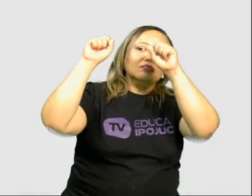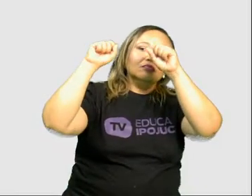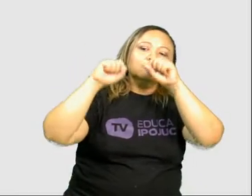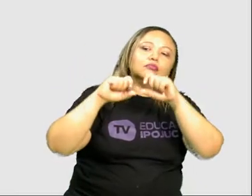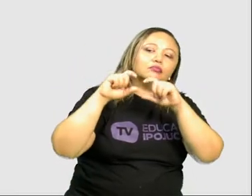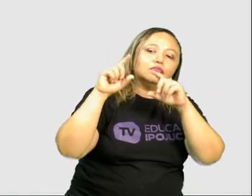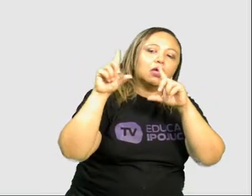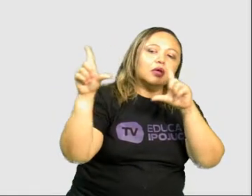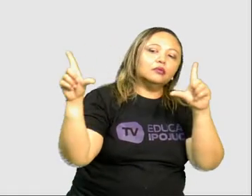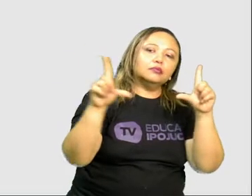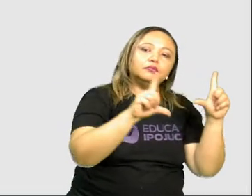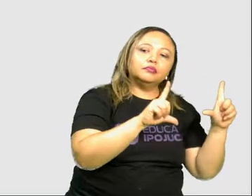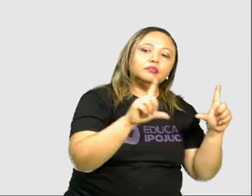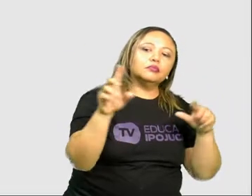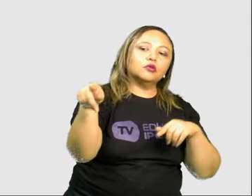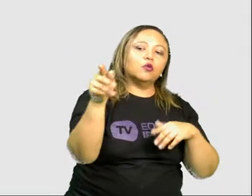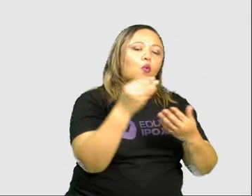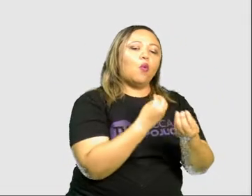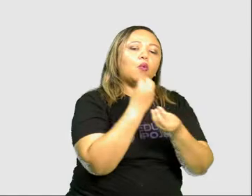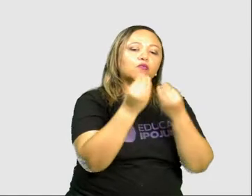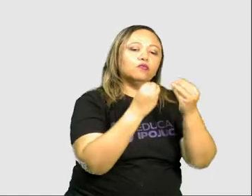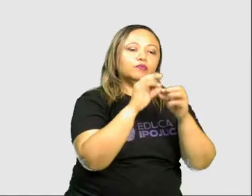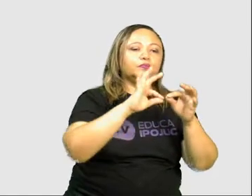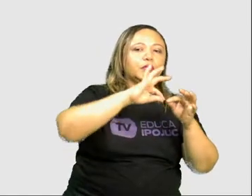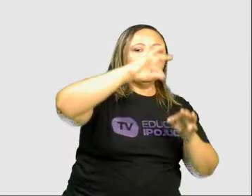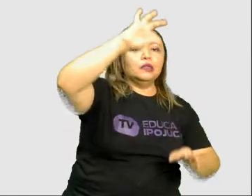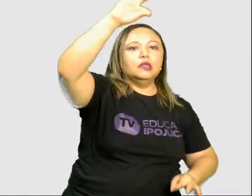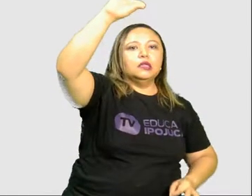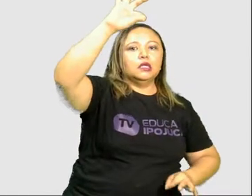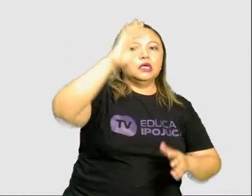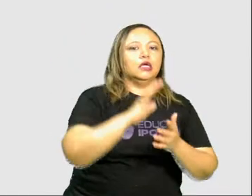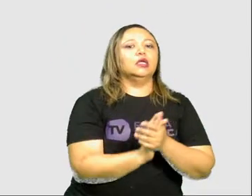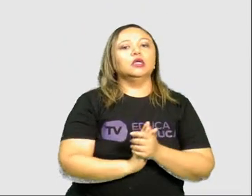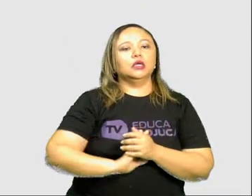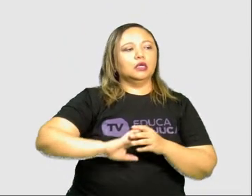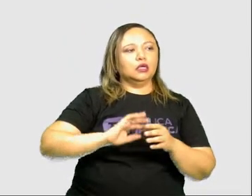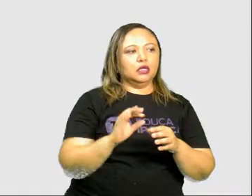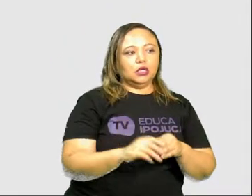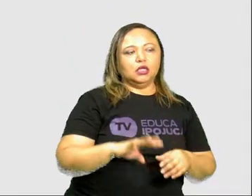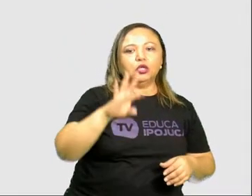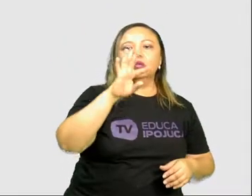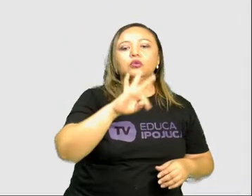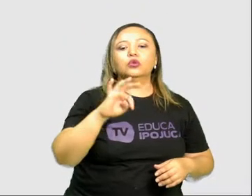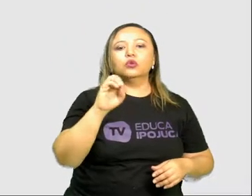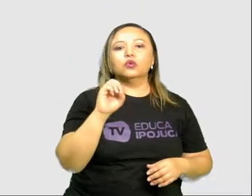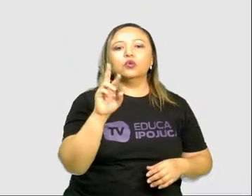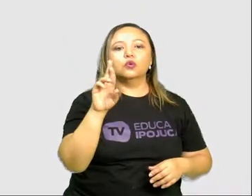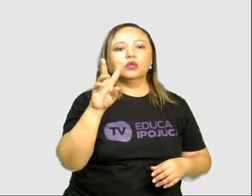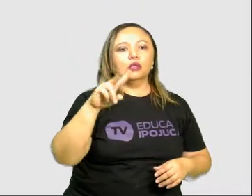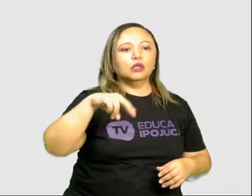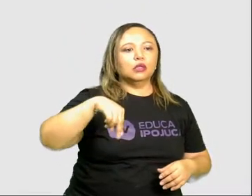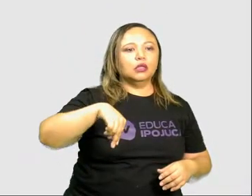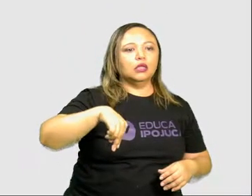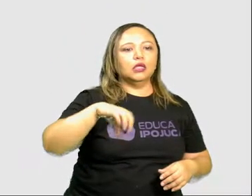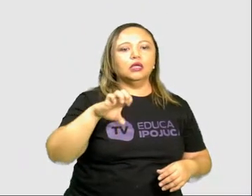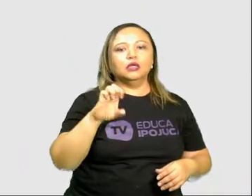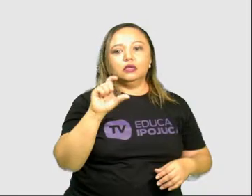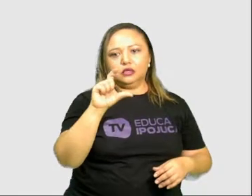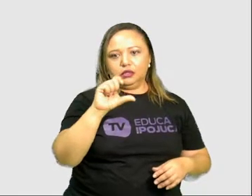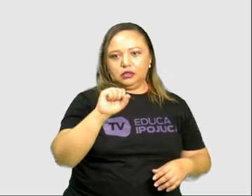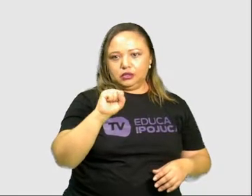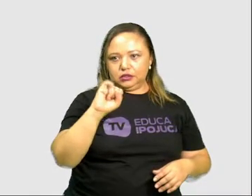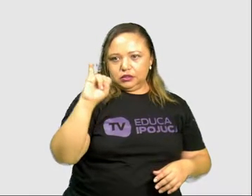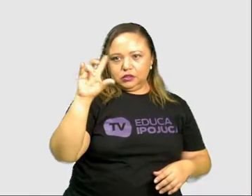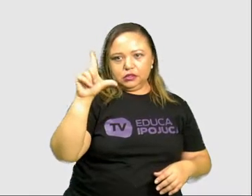linha do Tratado de Tordesilhas. Certo? Você pode ver que a parte leste, a parte do lado direito do mapa, ela já está